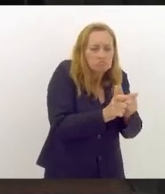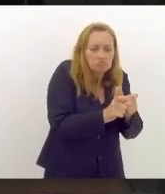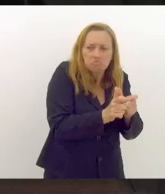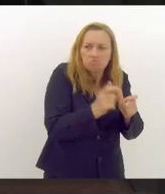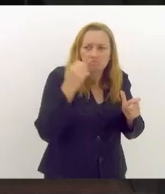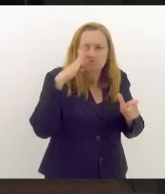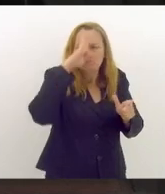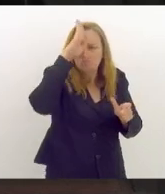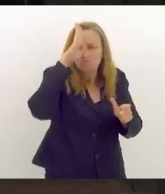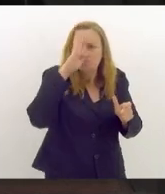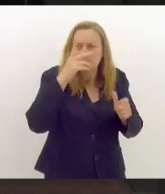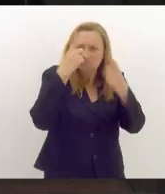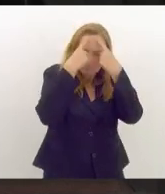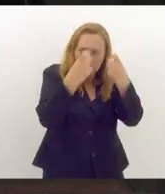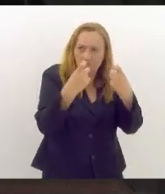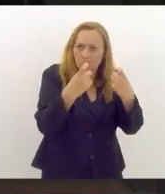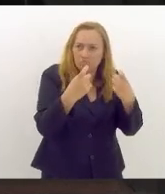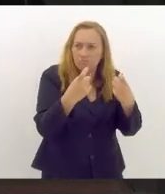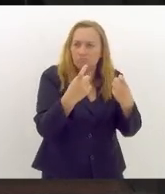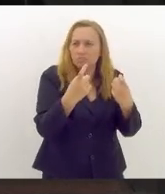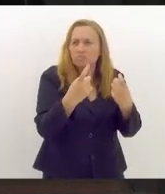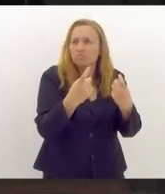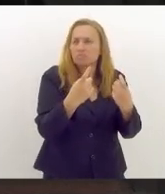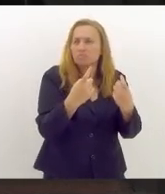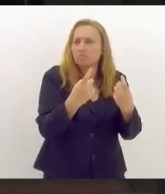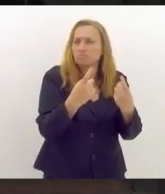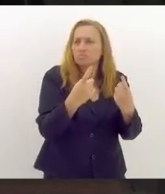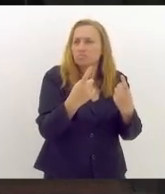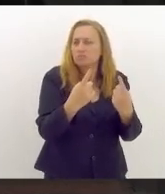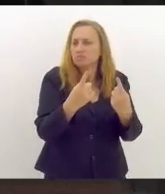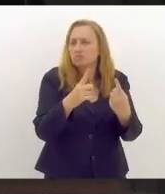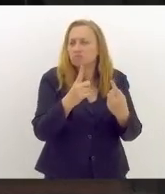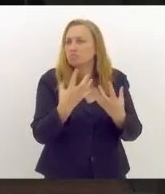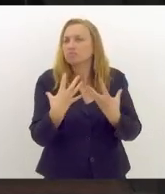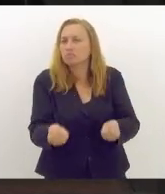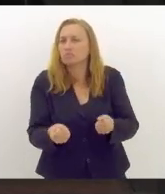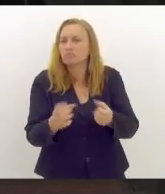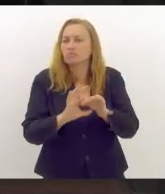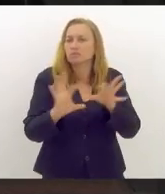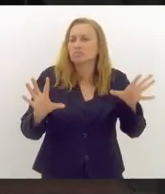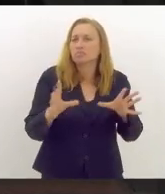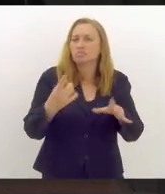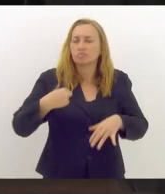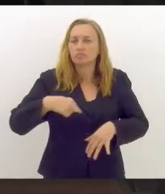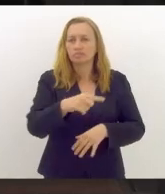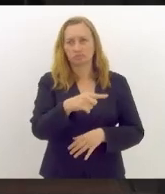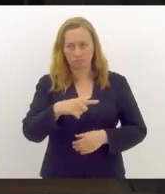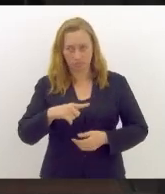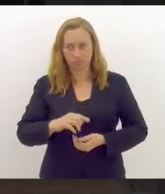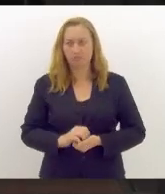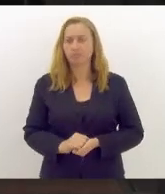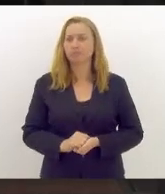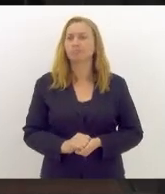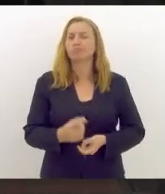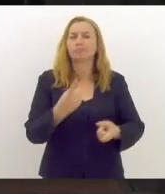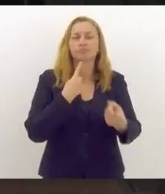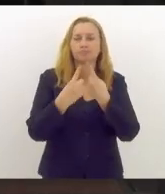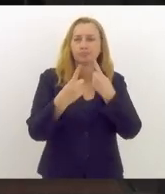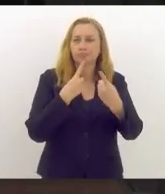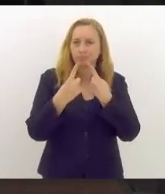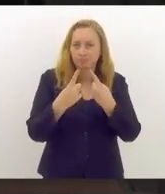bolsonaristas, violentos, antidemocráticos, que passaram a ocupar estradas,